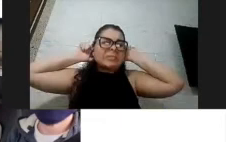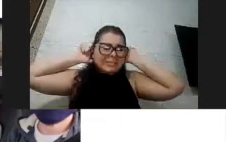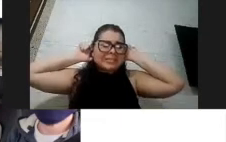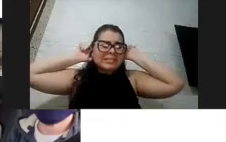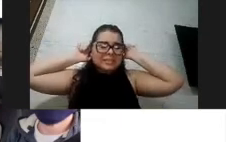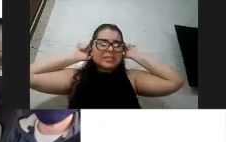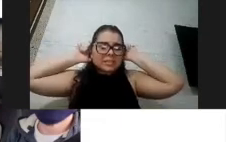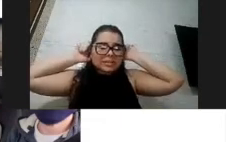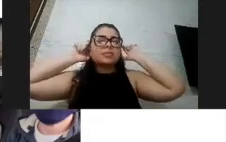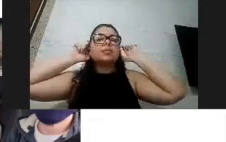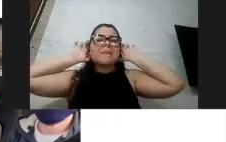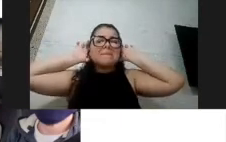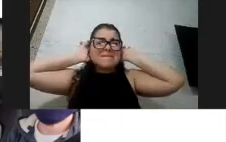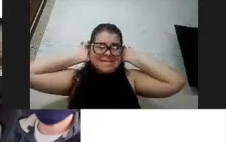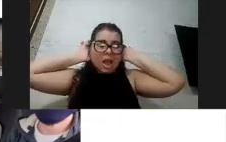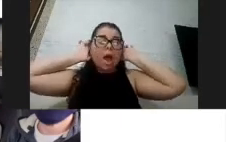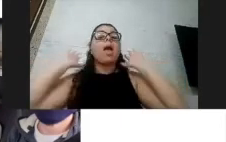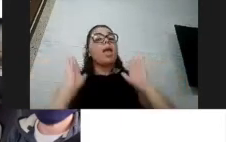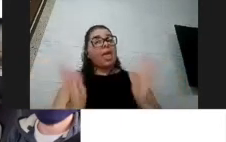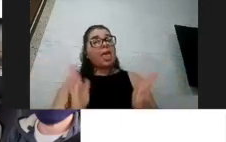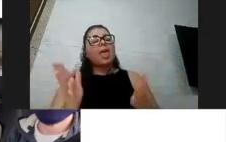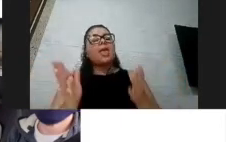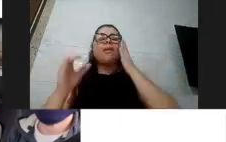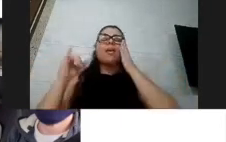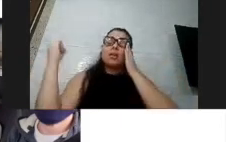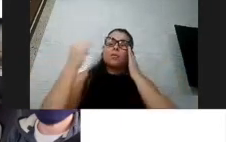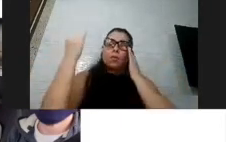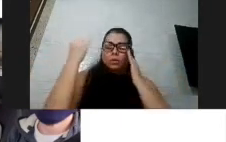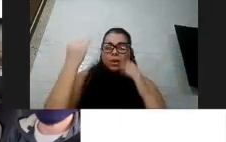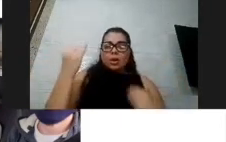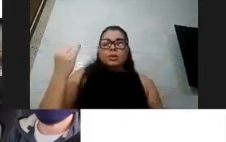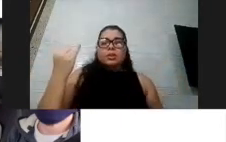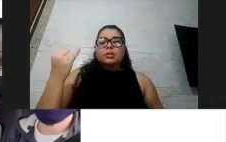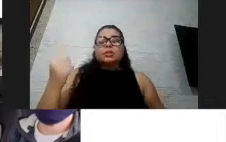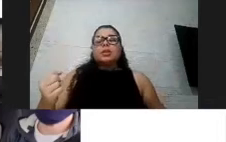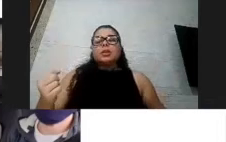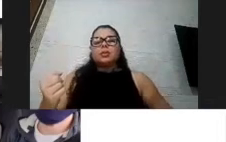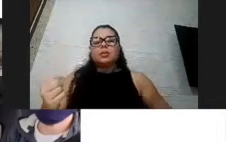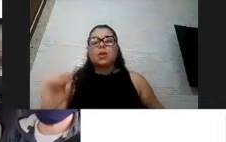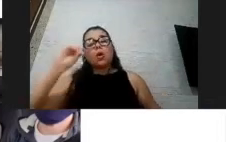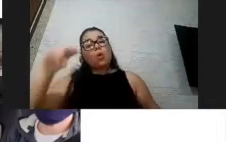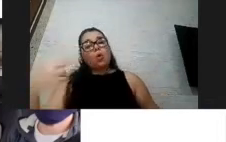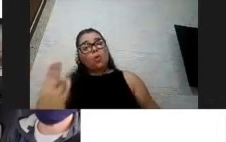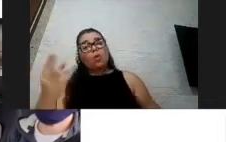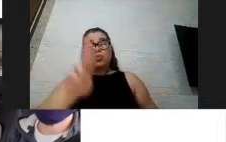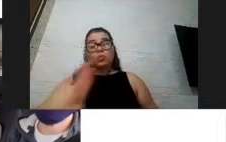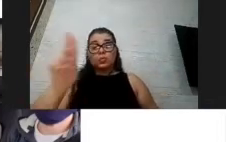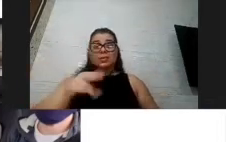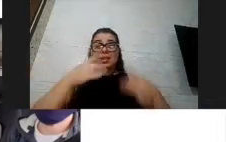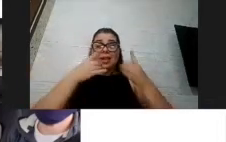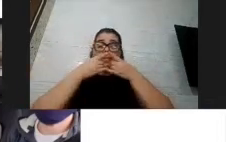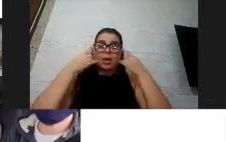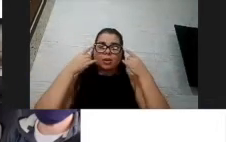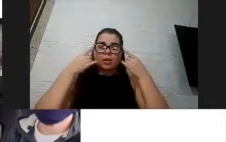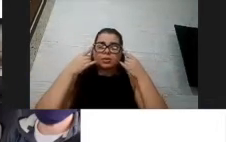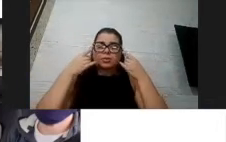da orelha apertando, então isso também pode ser um recurso, ou usar máscaras, por exemplo, que aqui tem